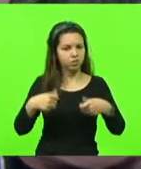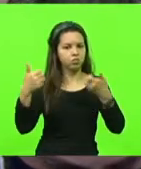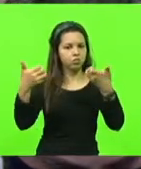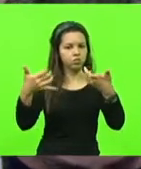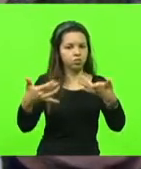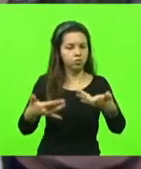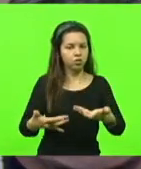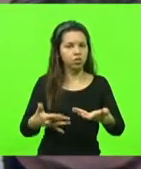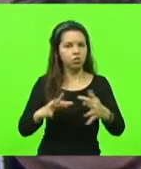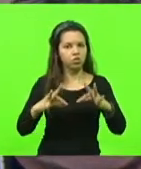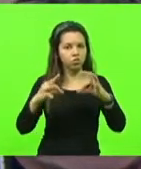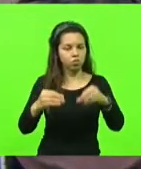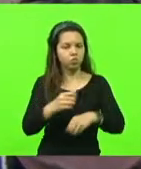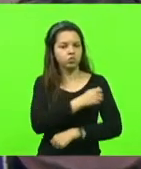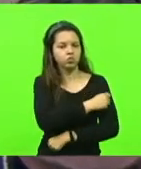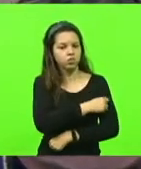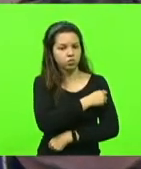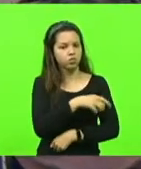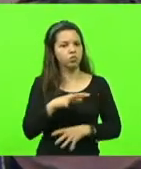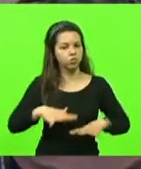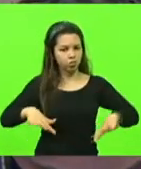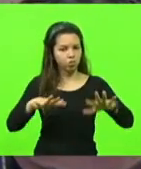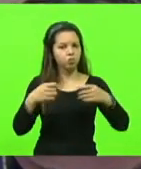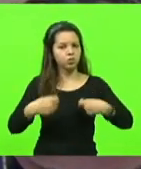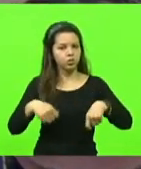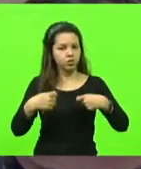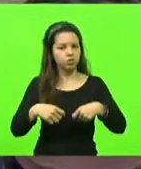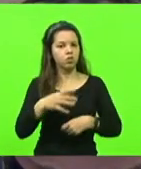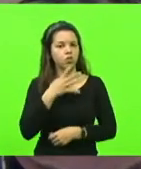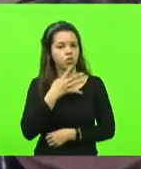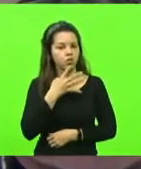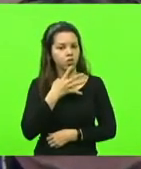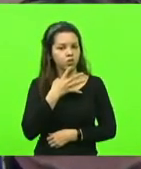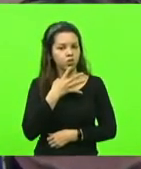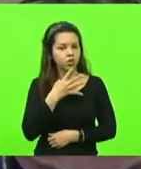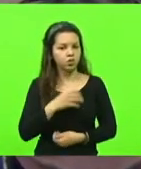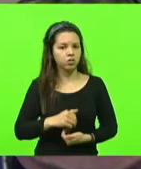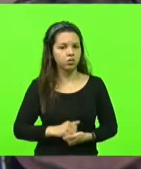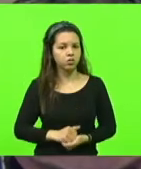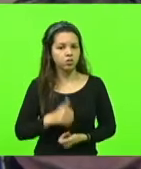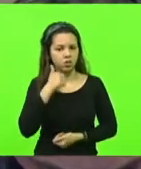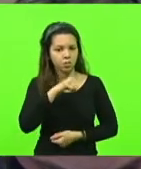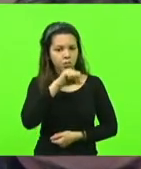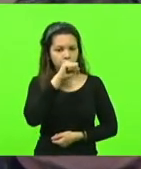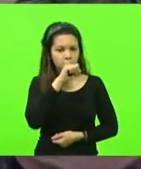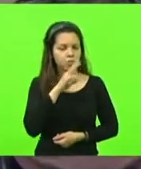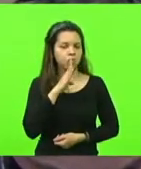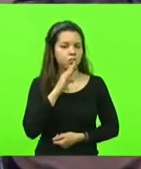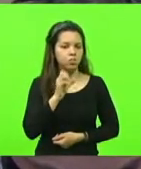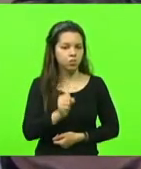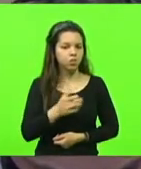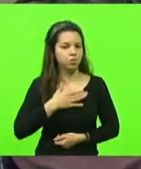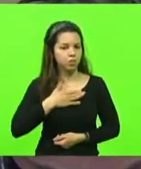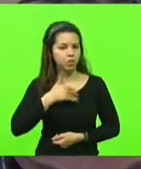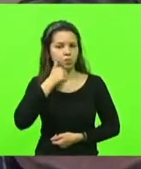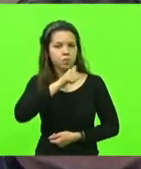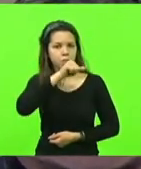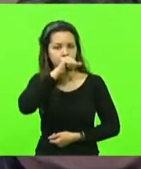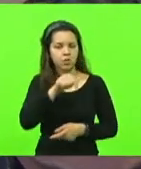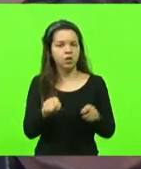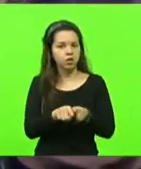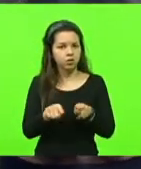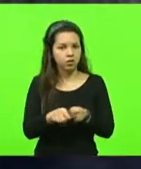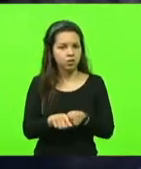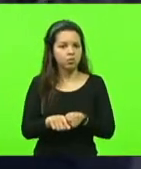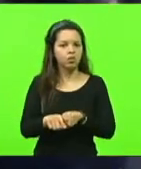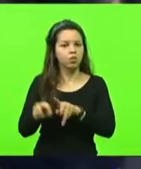todos os alunos e todos precisam conhecer. Não só a mãe do Bruno, como a minha mãe também, veio do